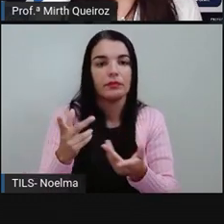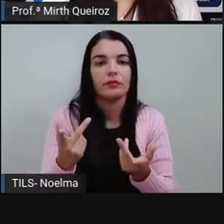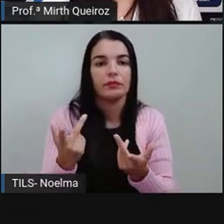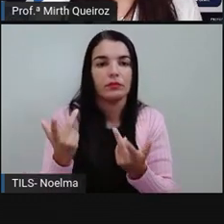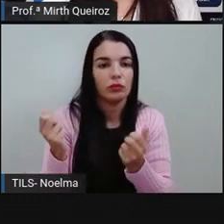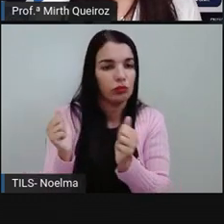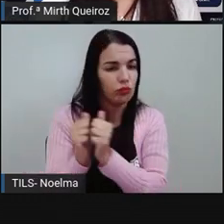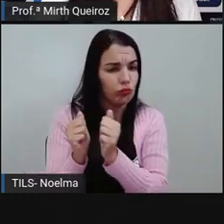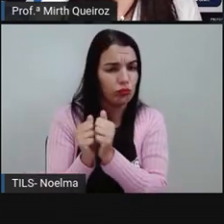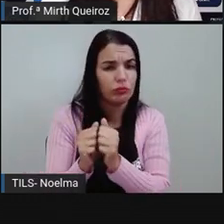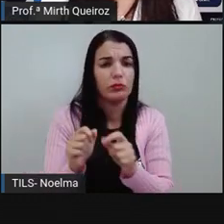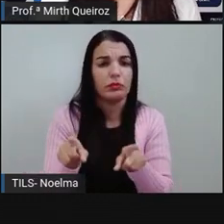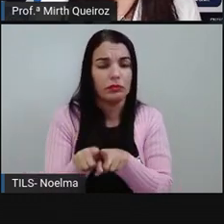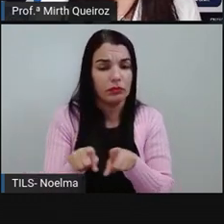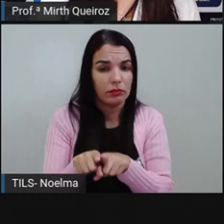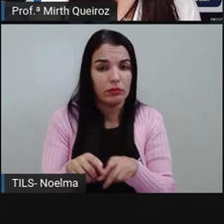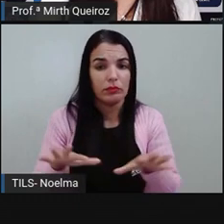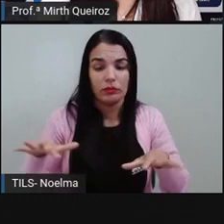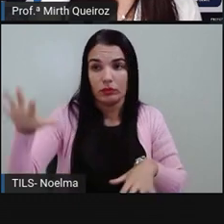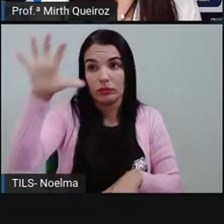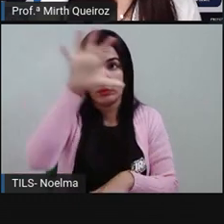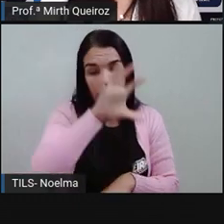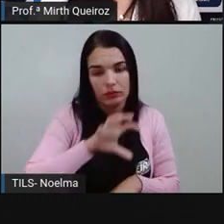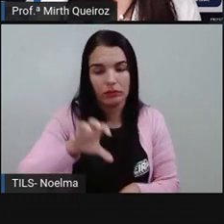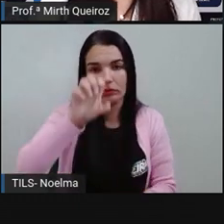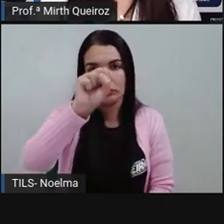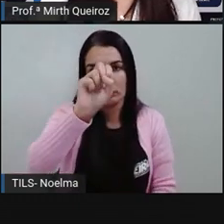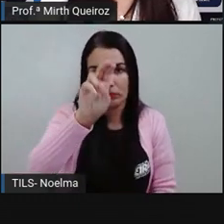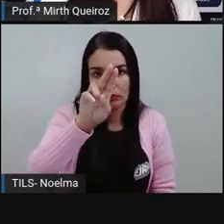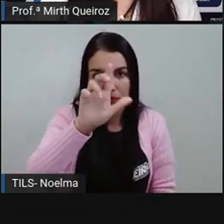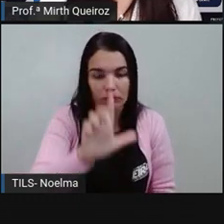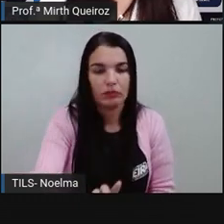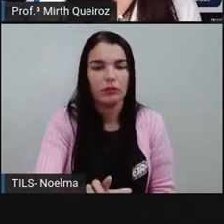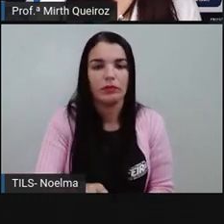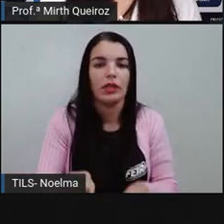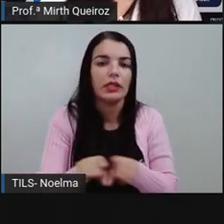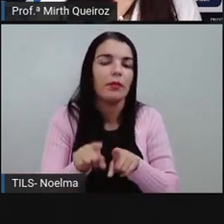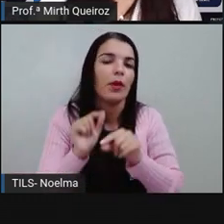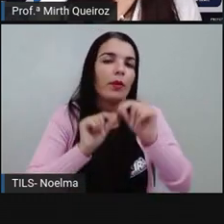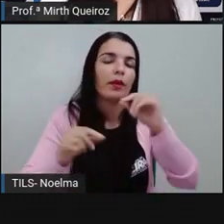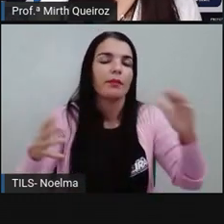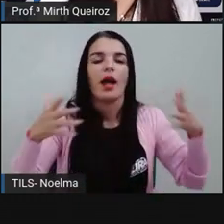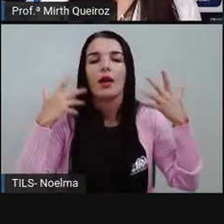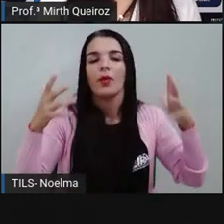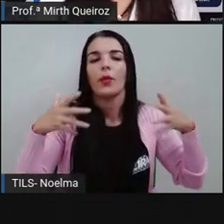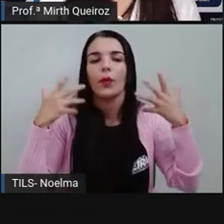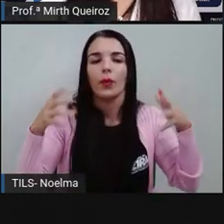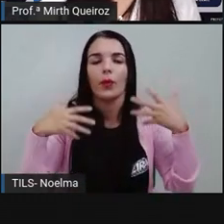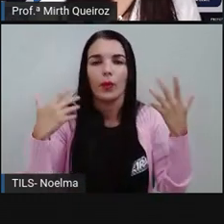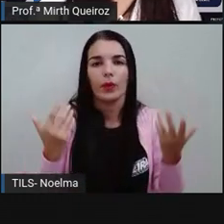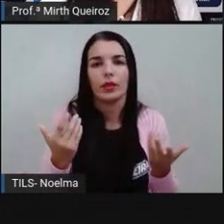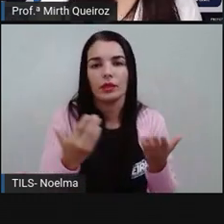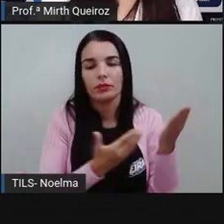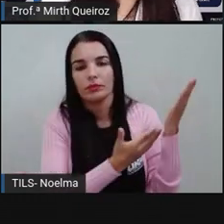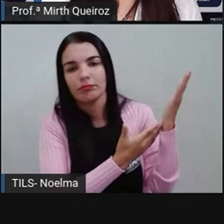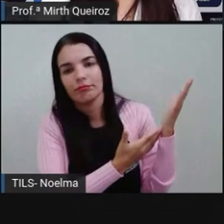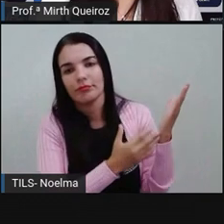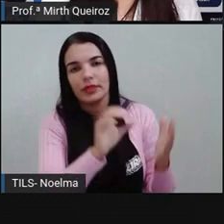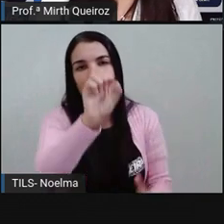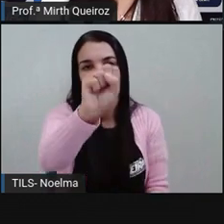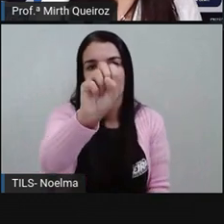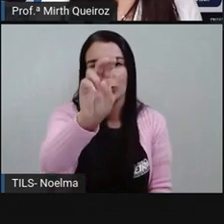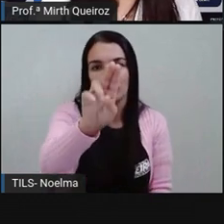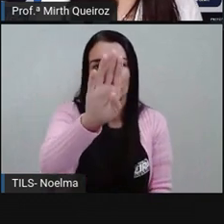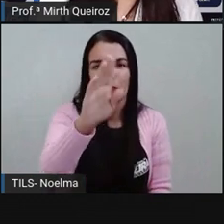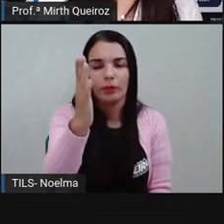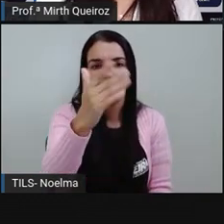compõem aí a região sul do Brasil. E o clima que é subtropical em toda